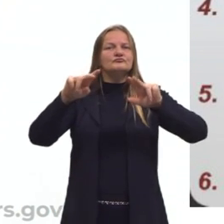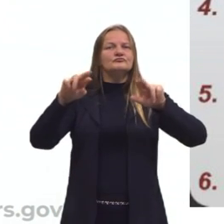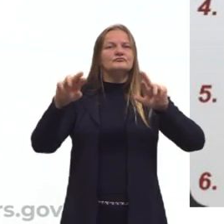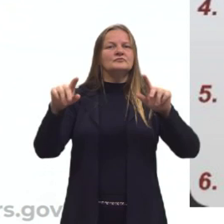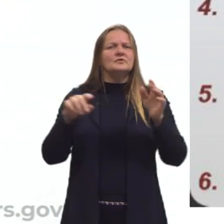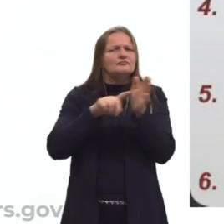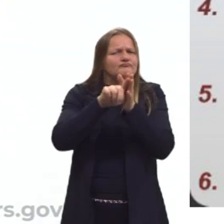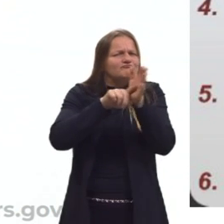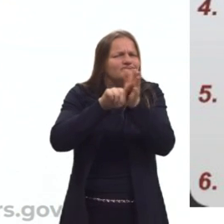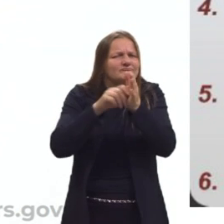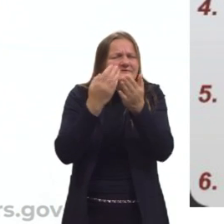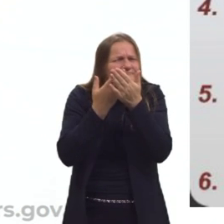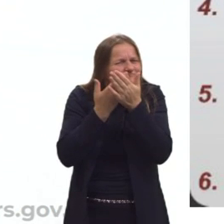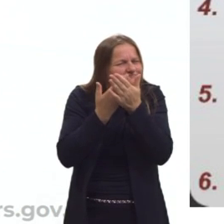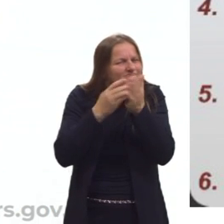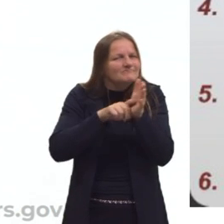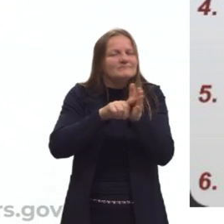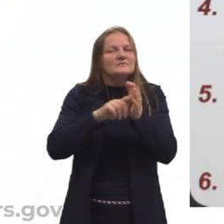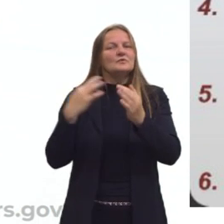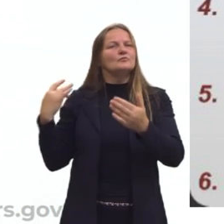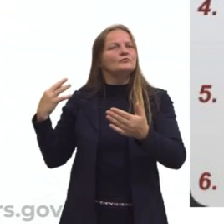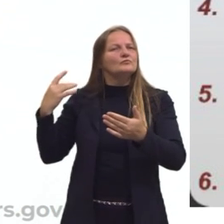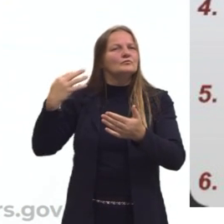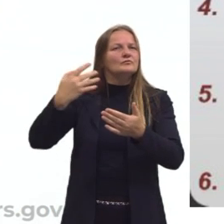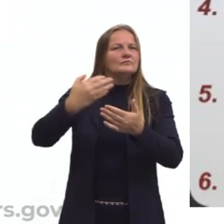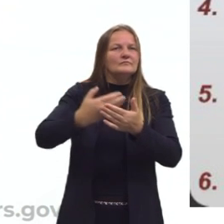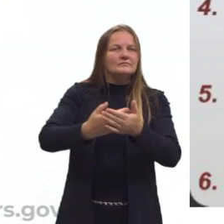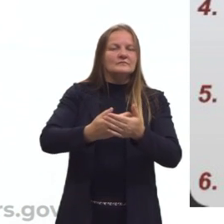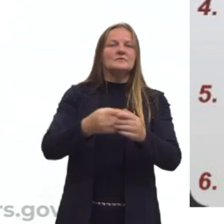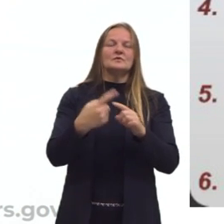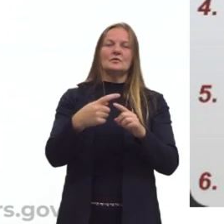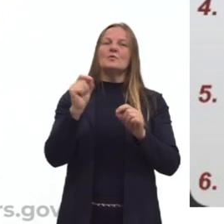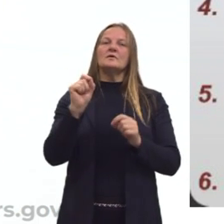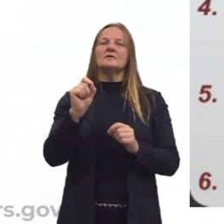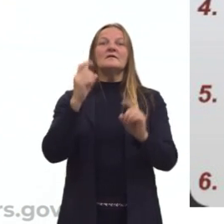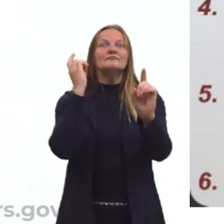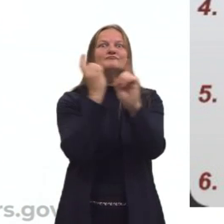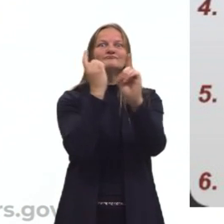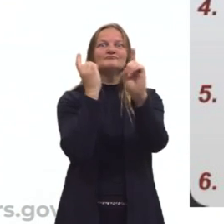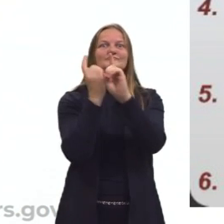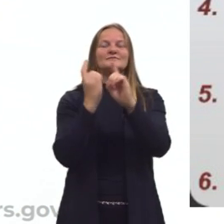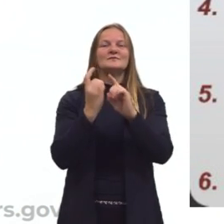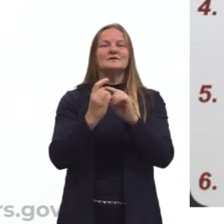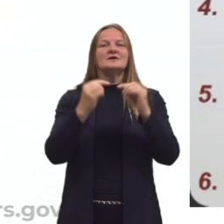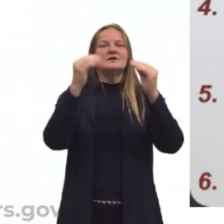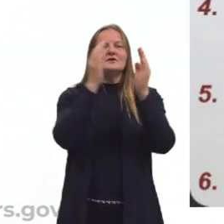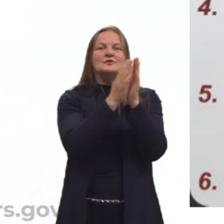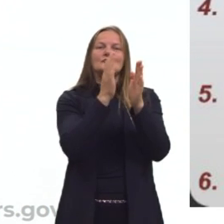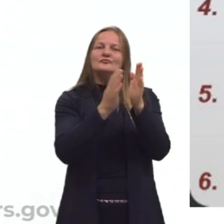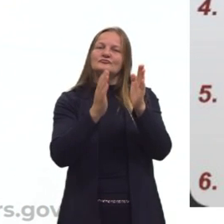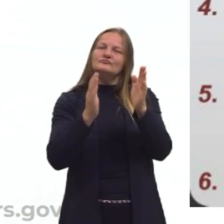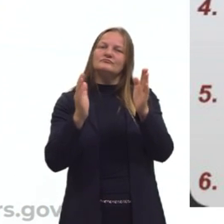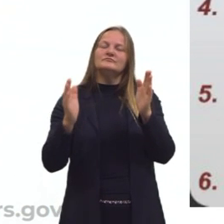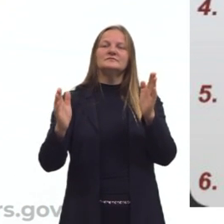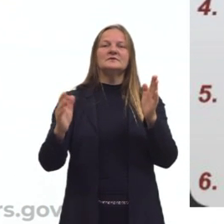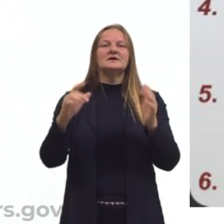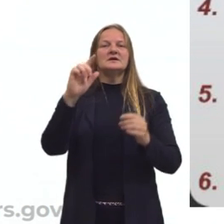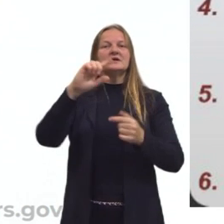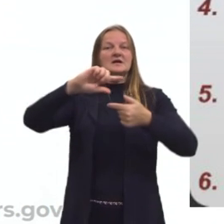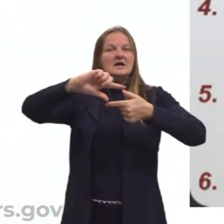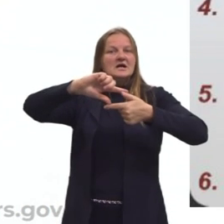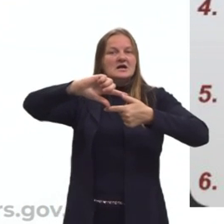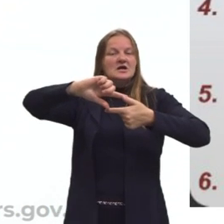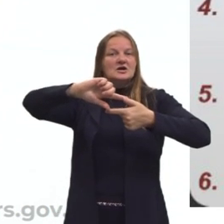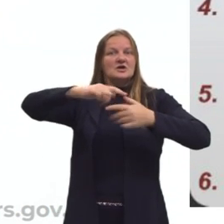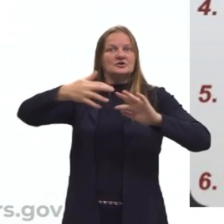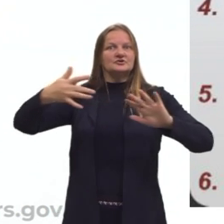foram sendo estudados ao longo do tempo, onde foram descobrindo essa sequência que nós chamamos, então, de geometria